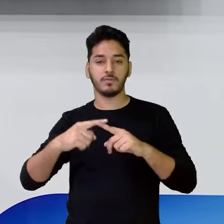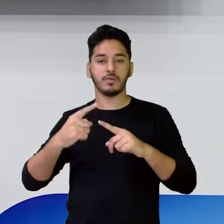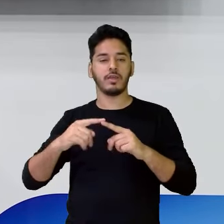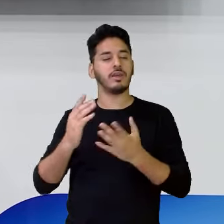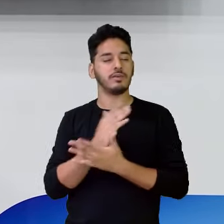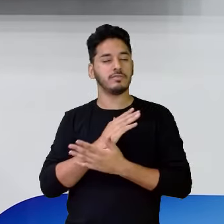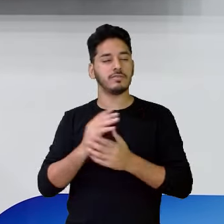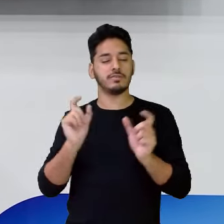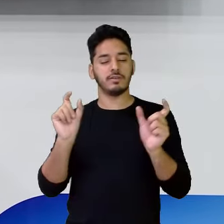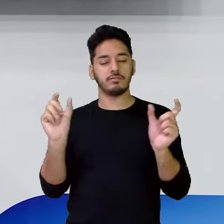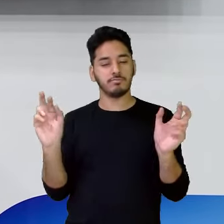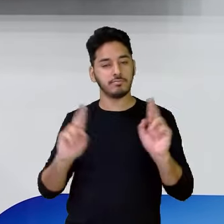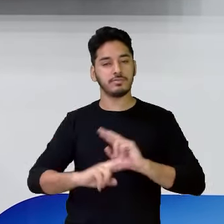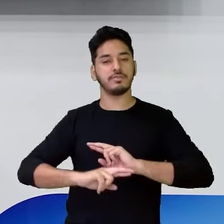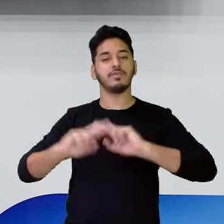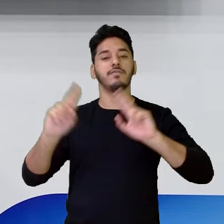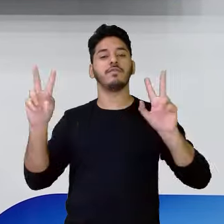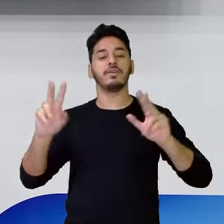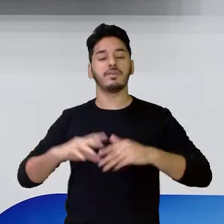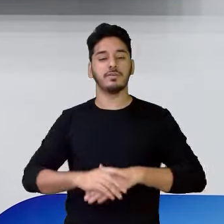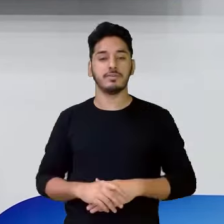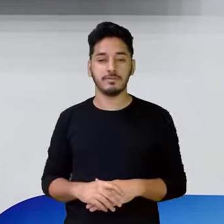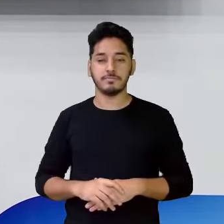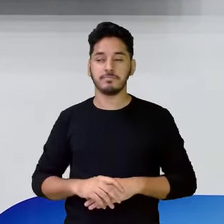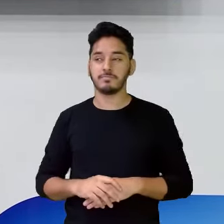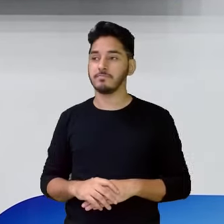sobrenome diferente do seu.